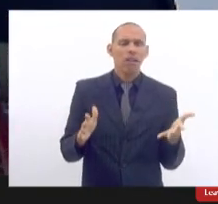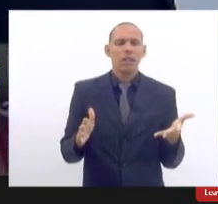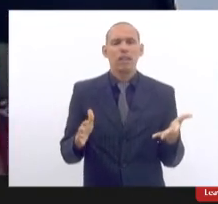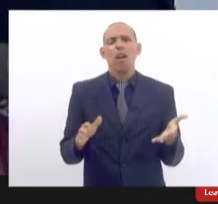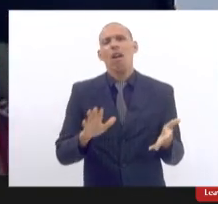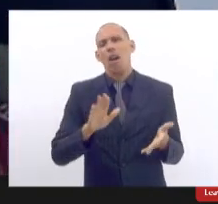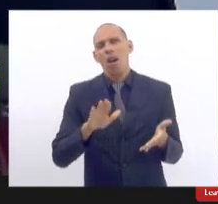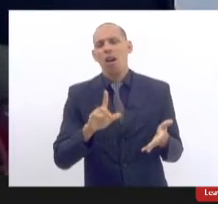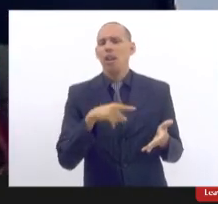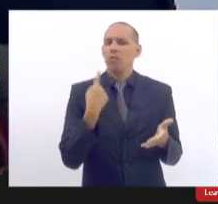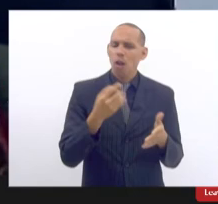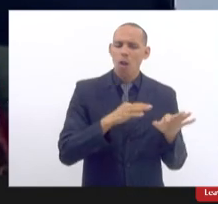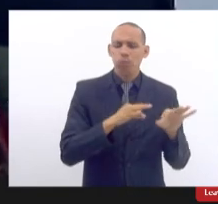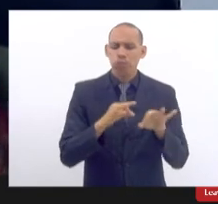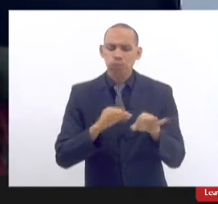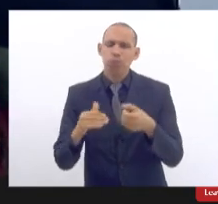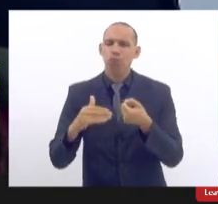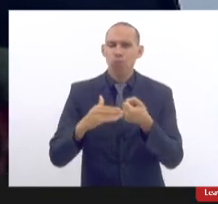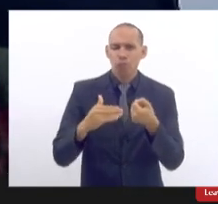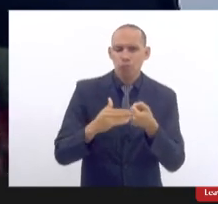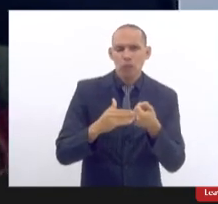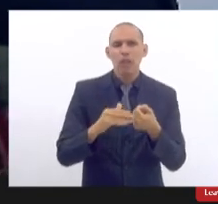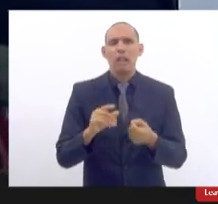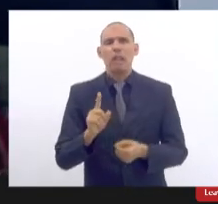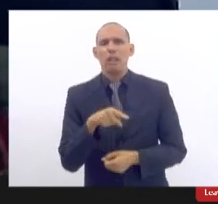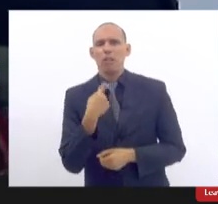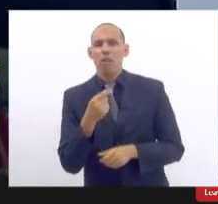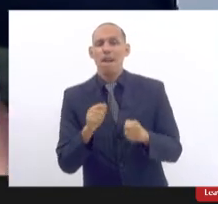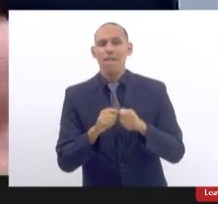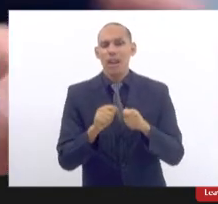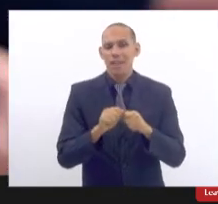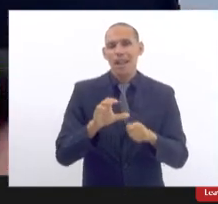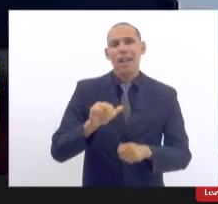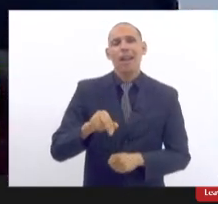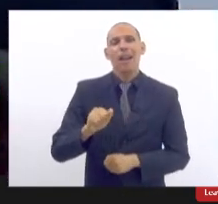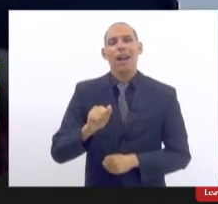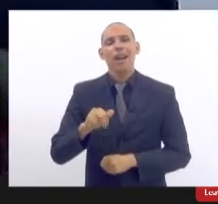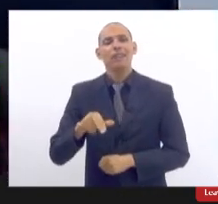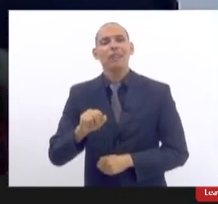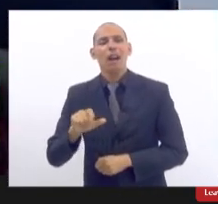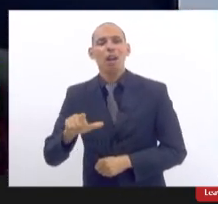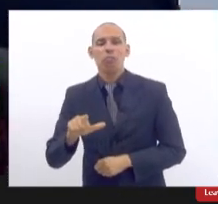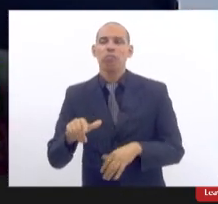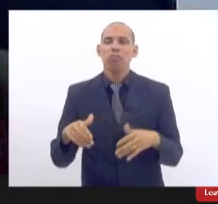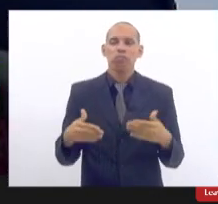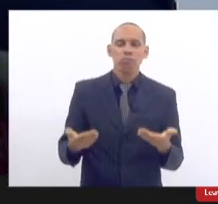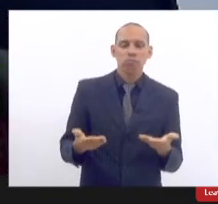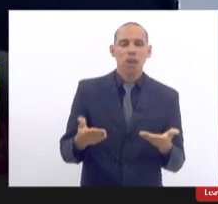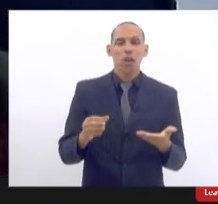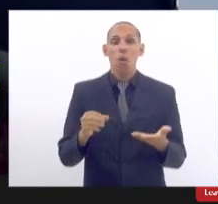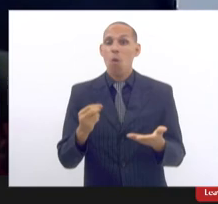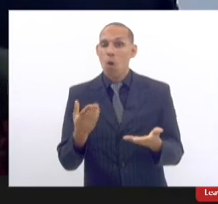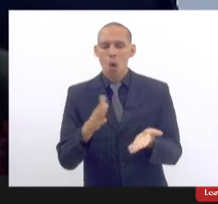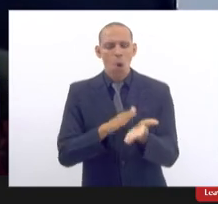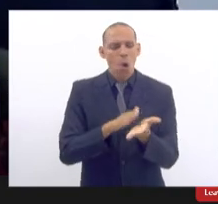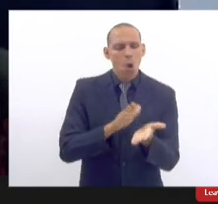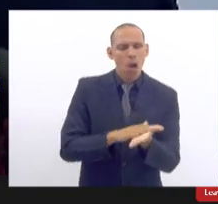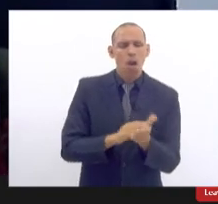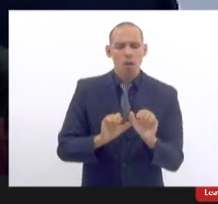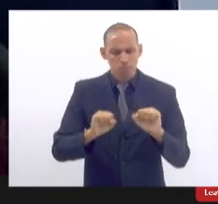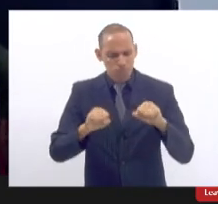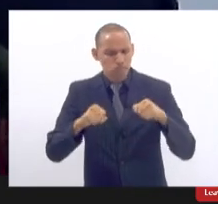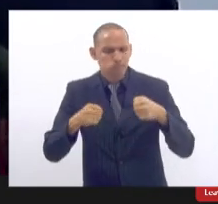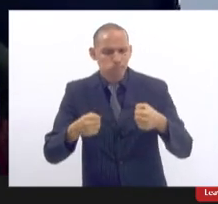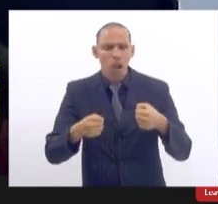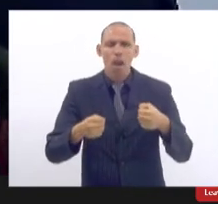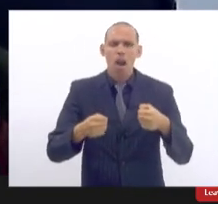vamos organizar um banco de dados vamos trabalhar com tal canal vamos começar a cobrar firmemente tais